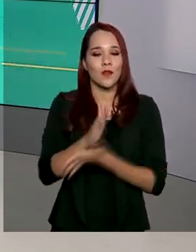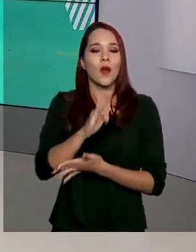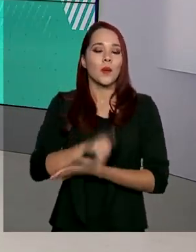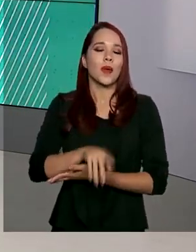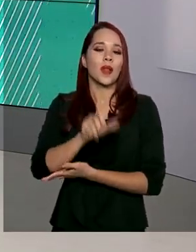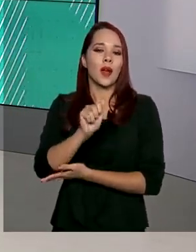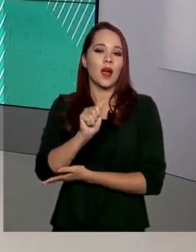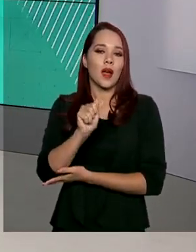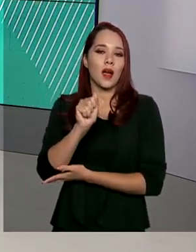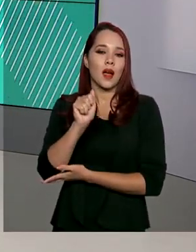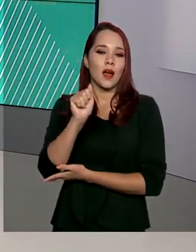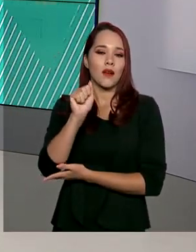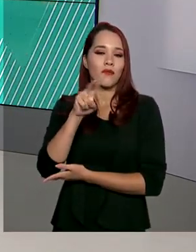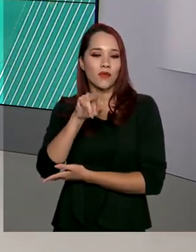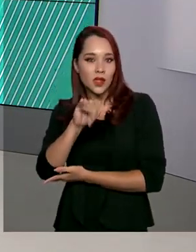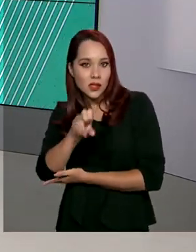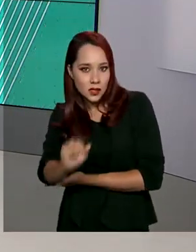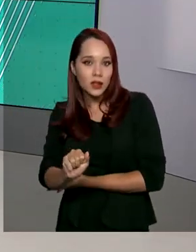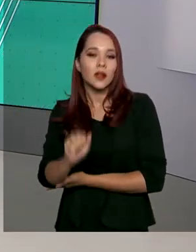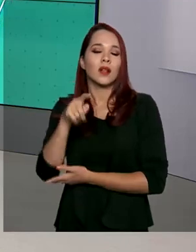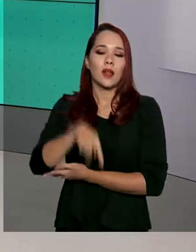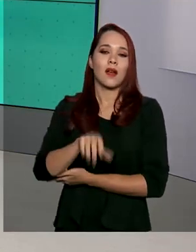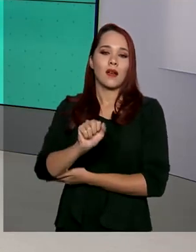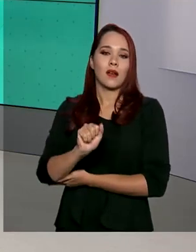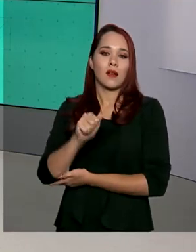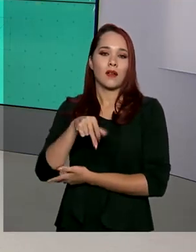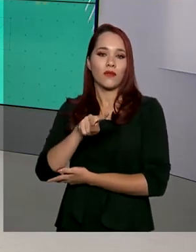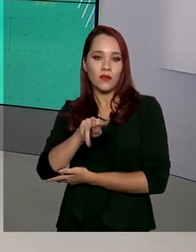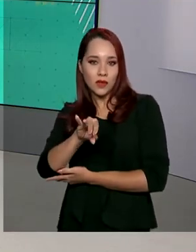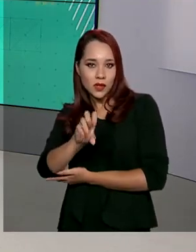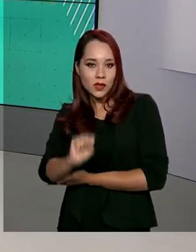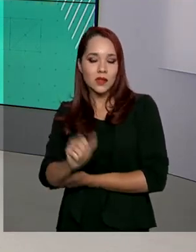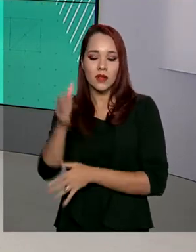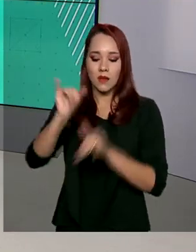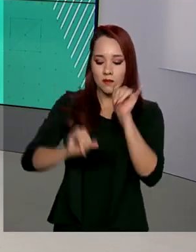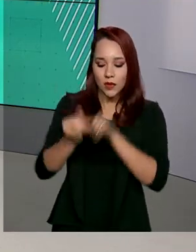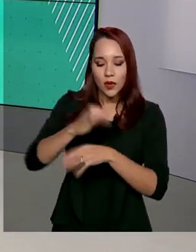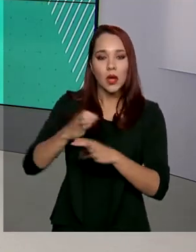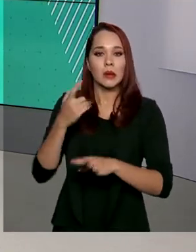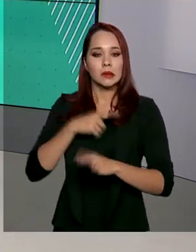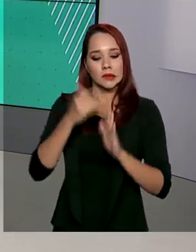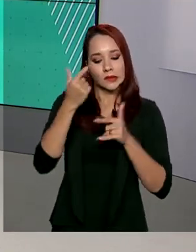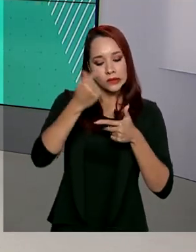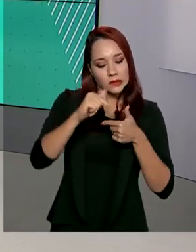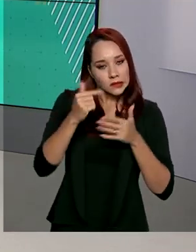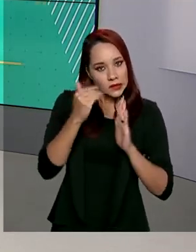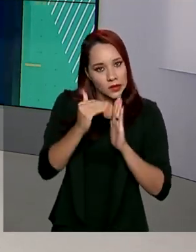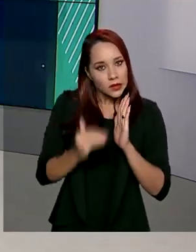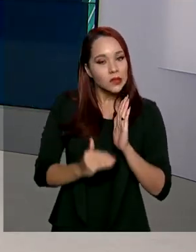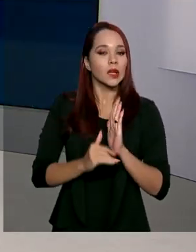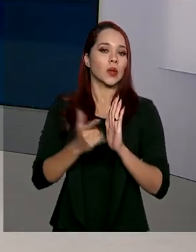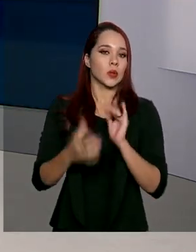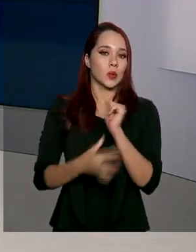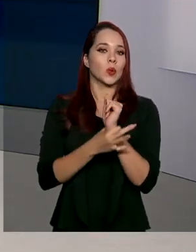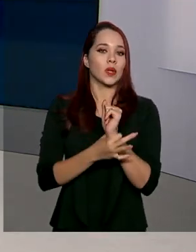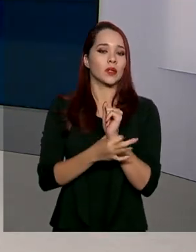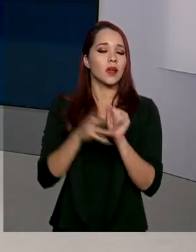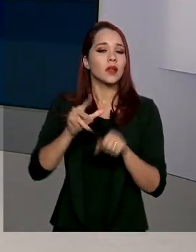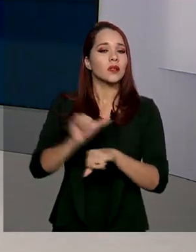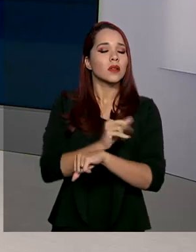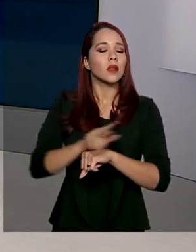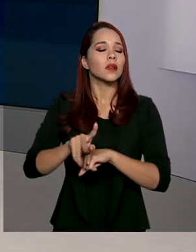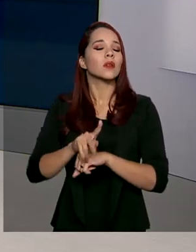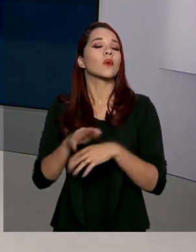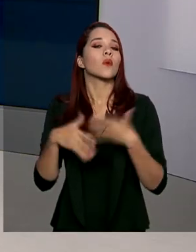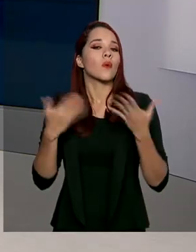Vigilância Sanitária. Segundo a Anvisa, os laboratórios devem seguir critérios rígidos de segurança. A medida vai valer